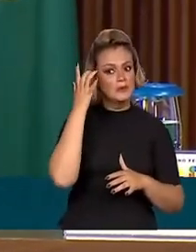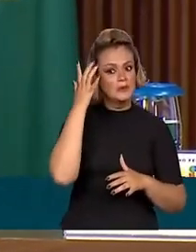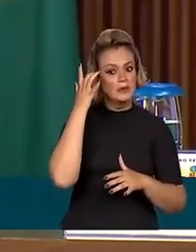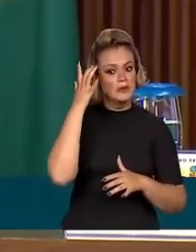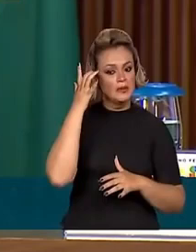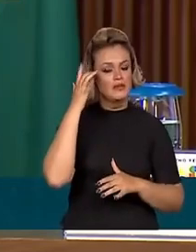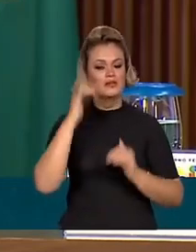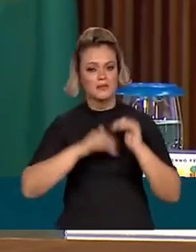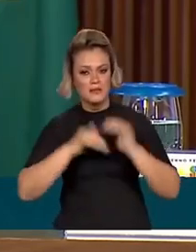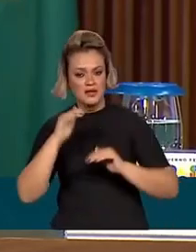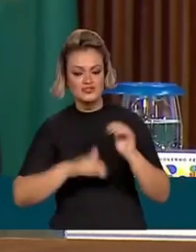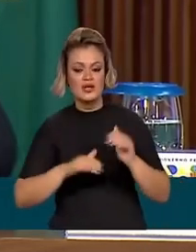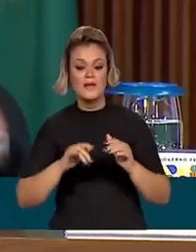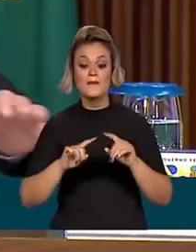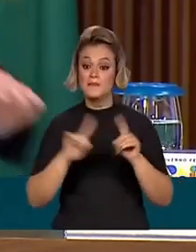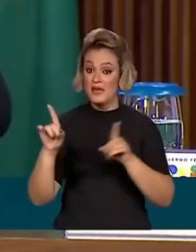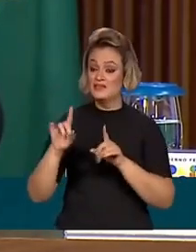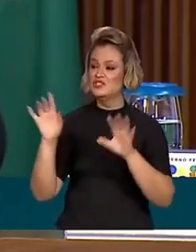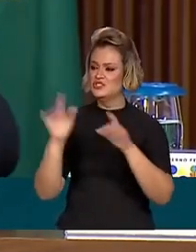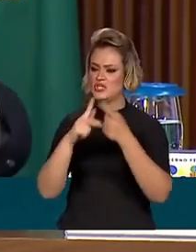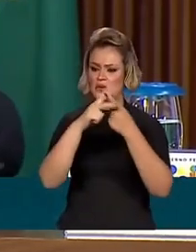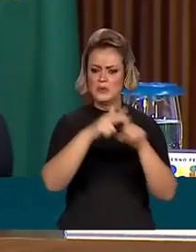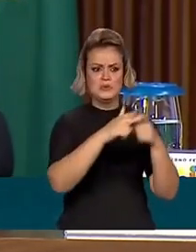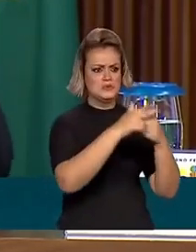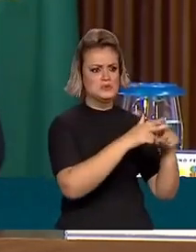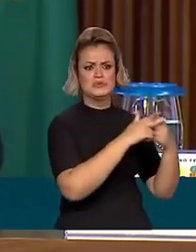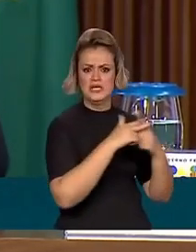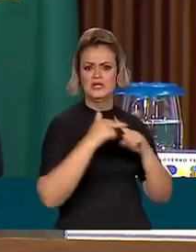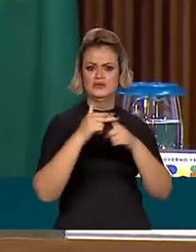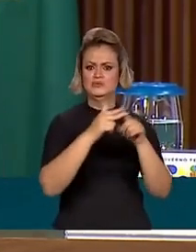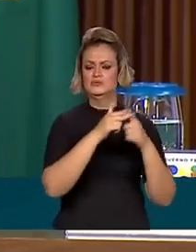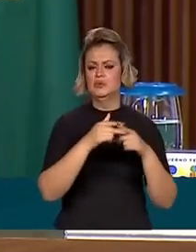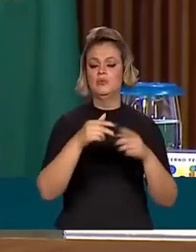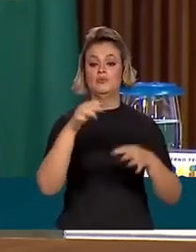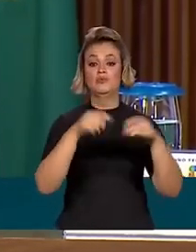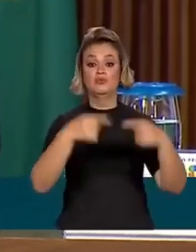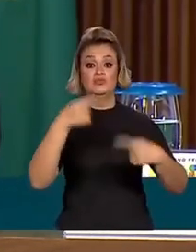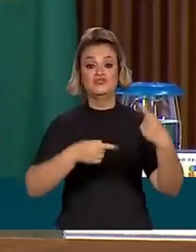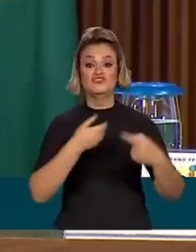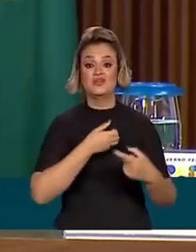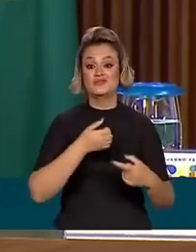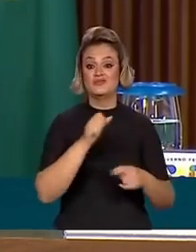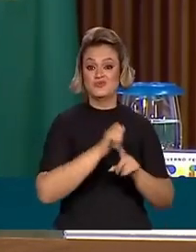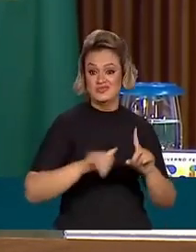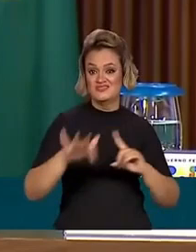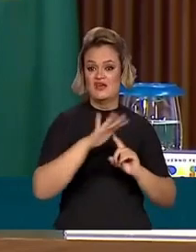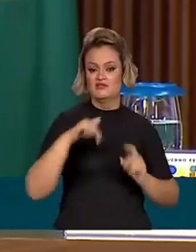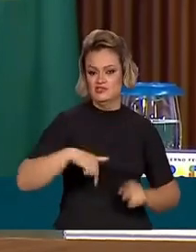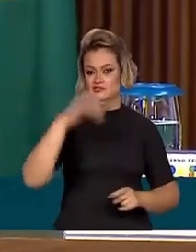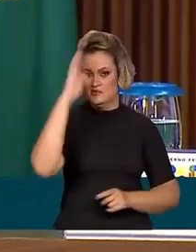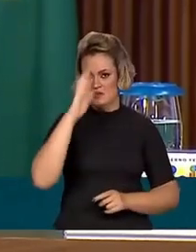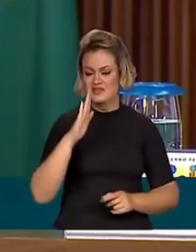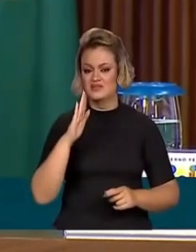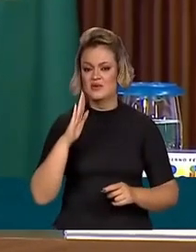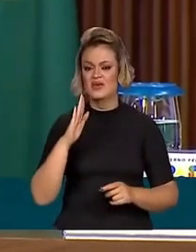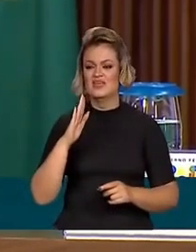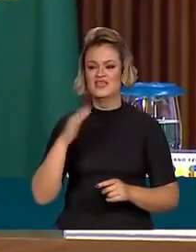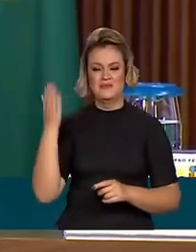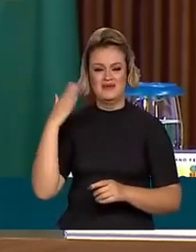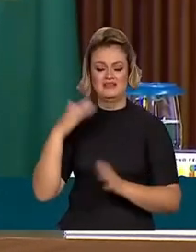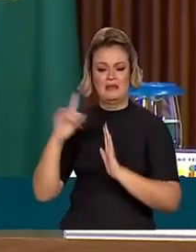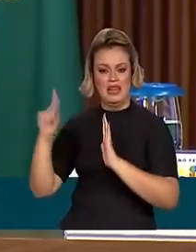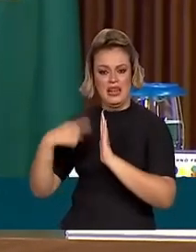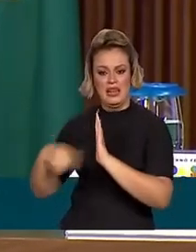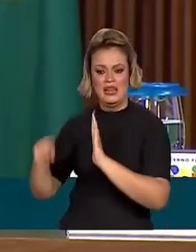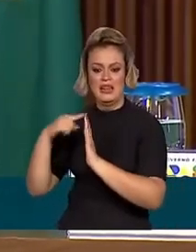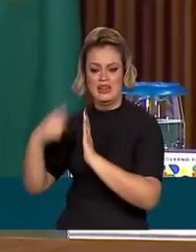acontecer, mas nós já recuperamos quase todas as políticas sociais que existiam nesse país, que tinham sido desmontadas